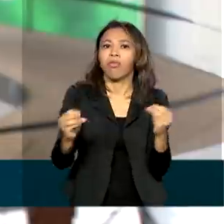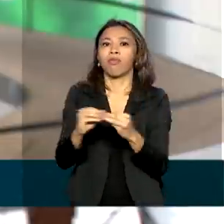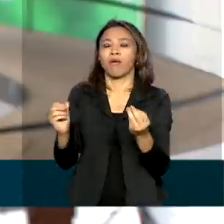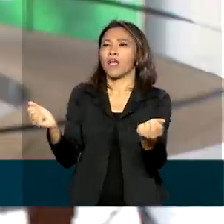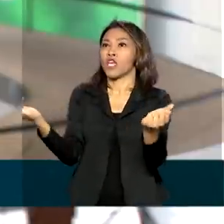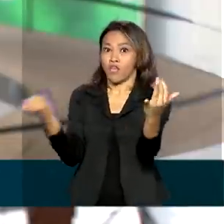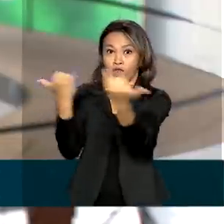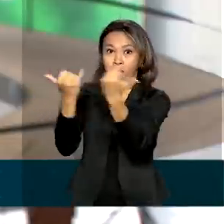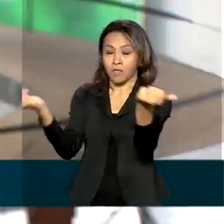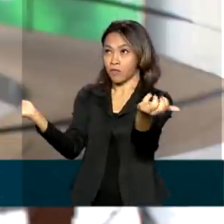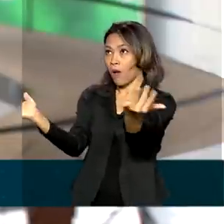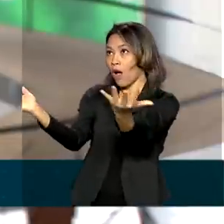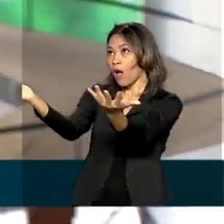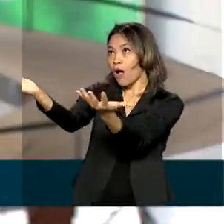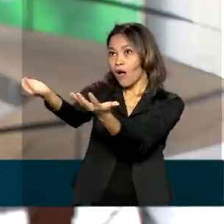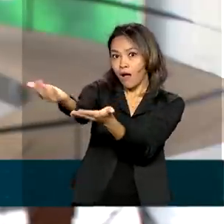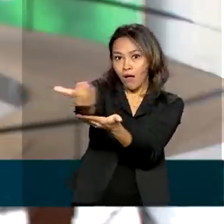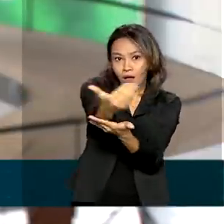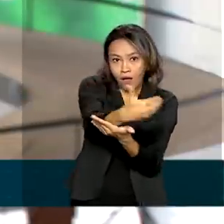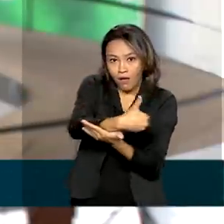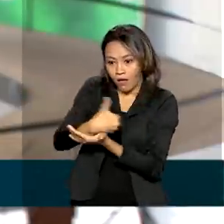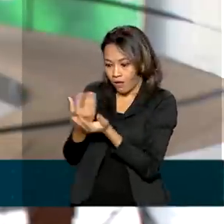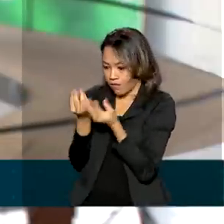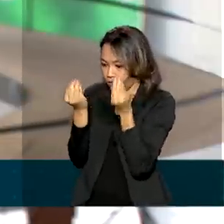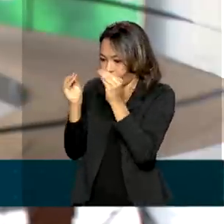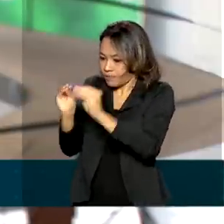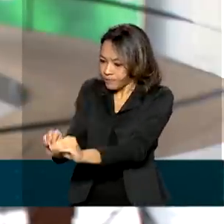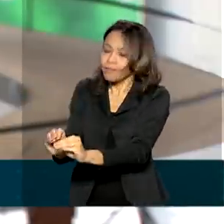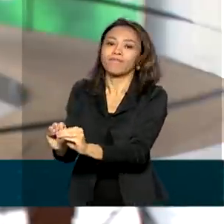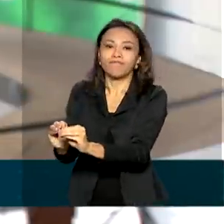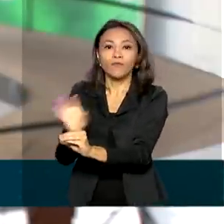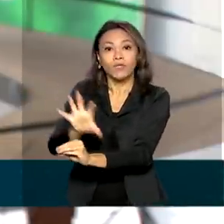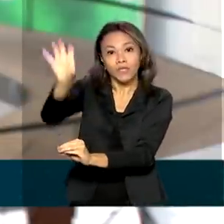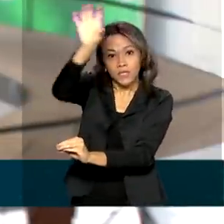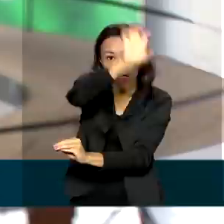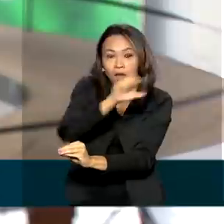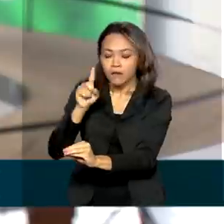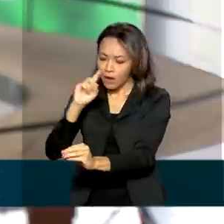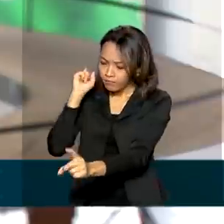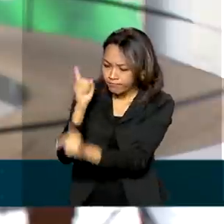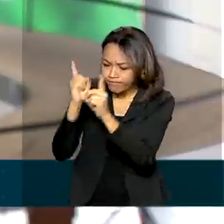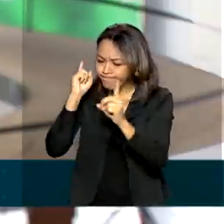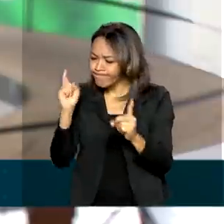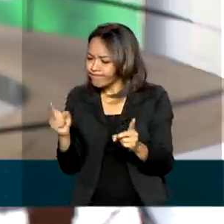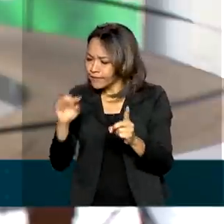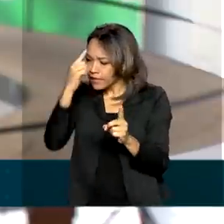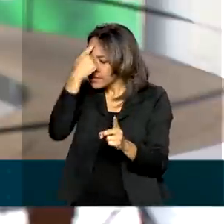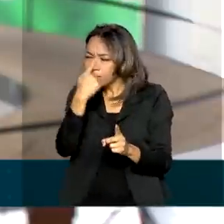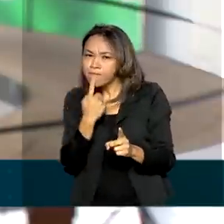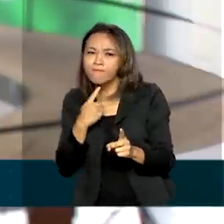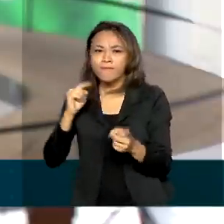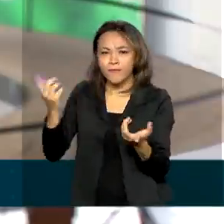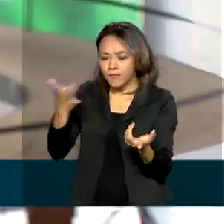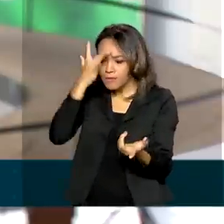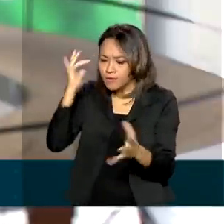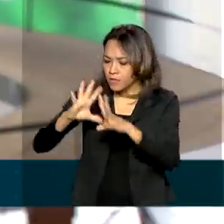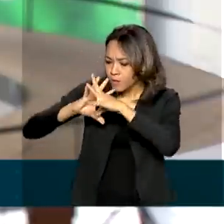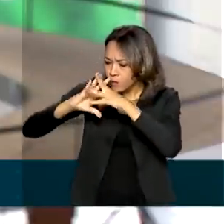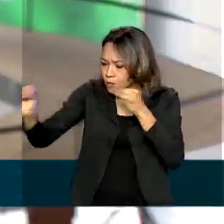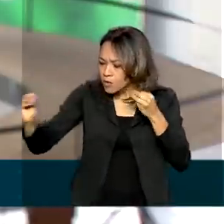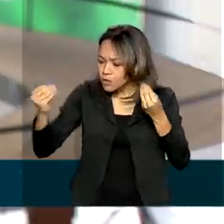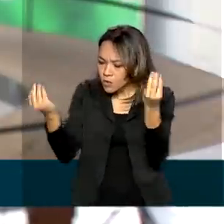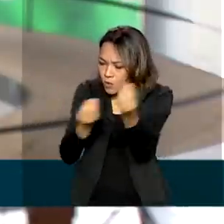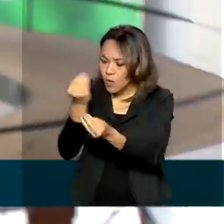desse banco, ele terá livre acesso à internet. Será possível encontrar informações sobre as características físicas dos desaparecidos